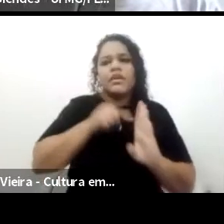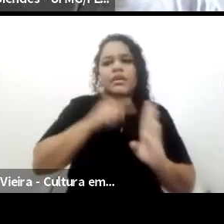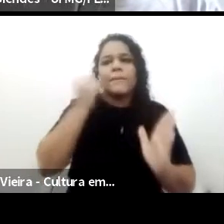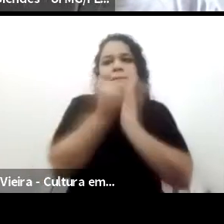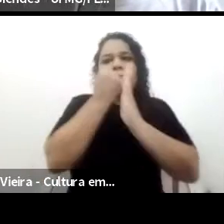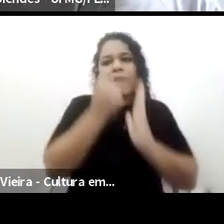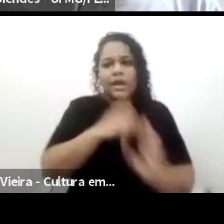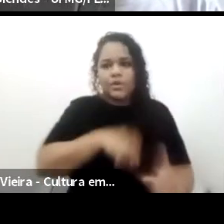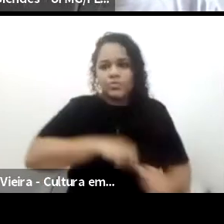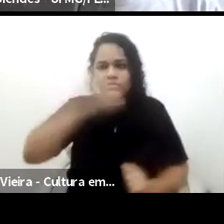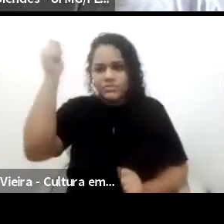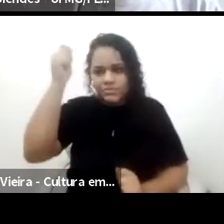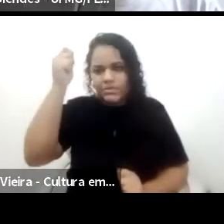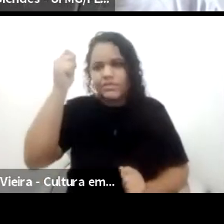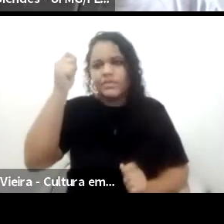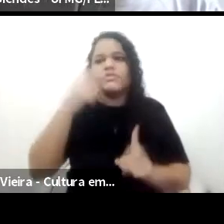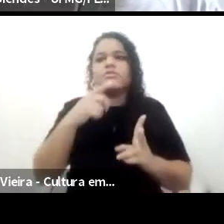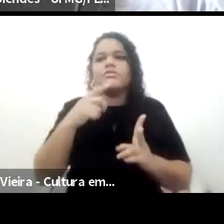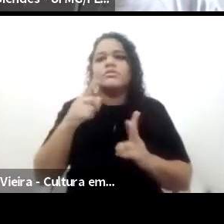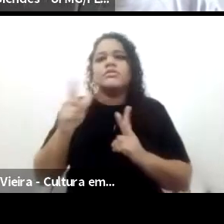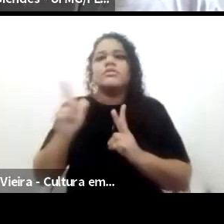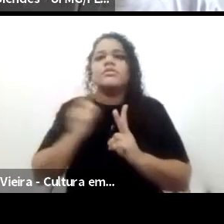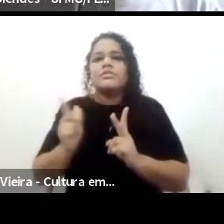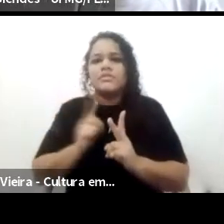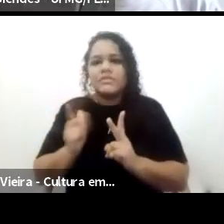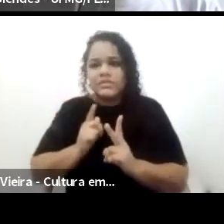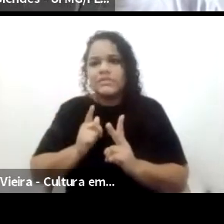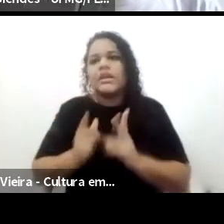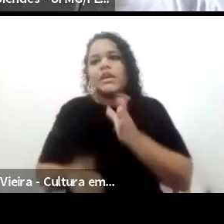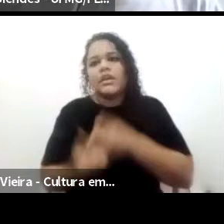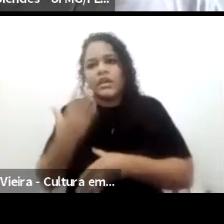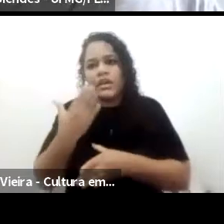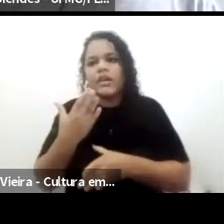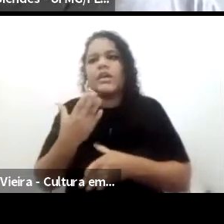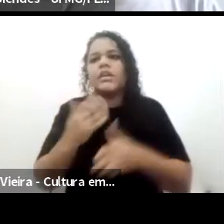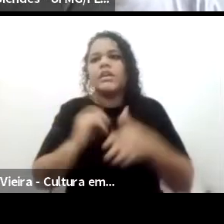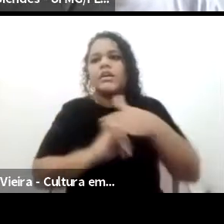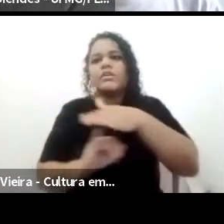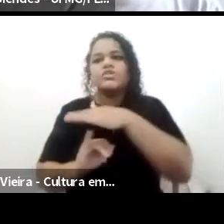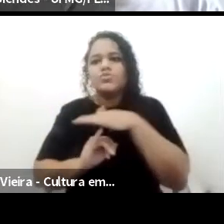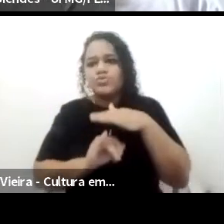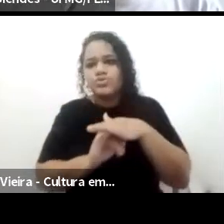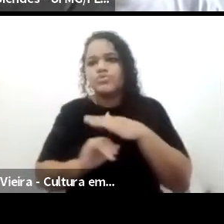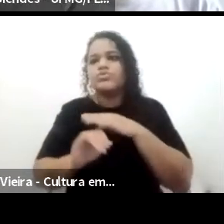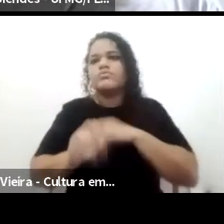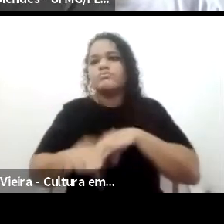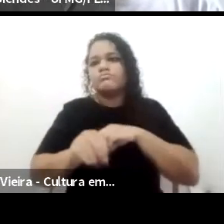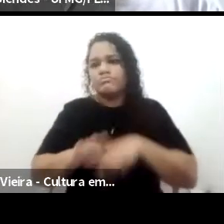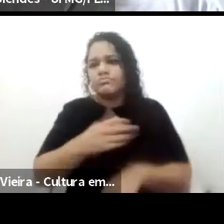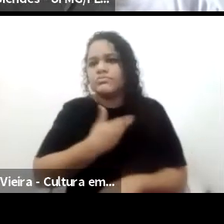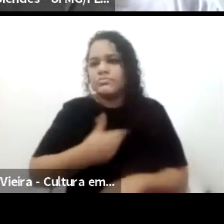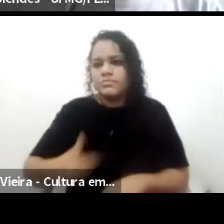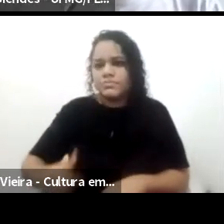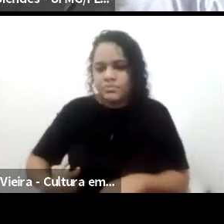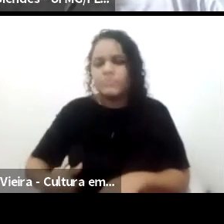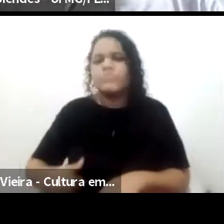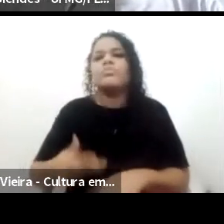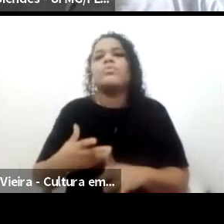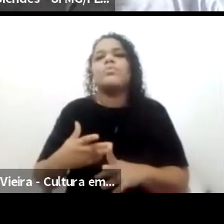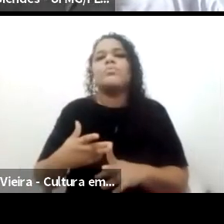a institucionalização de uma educação pública, vamos dizer assim, mas principalmente para as primeiras letras,